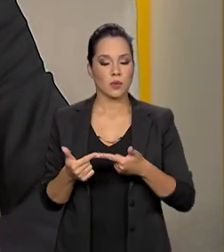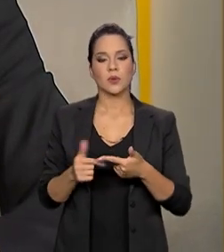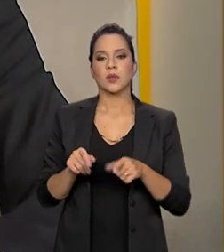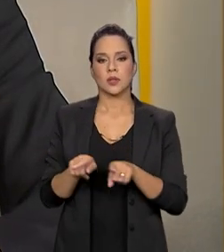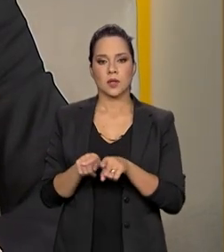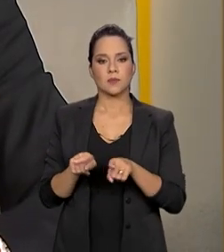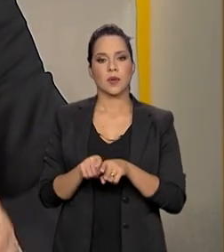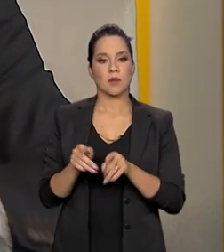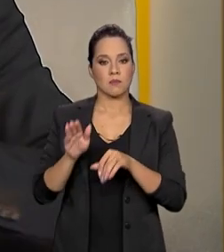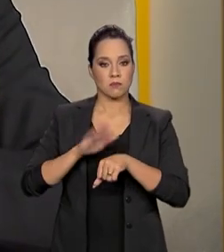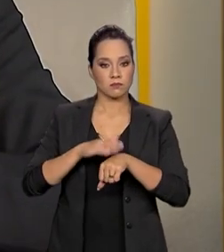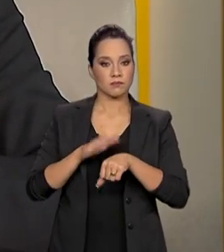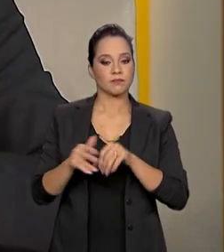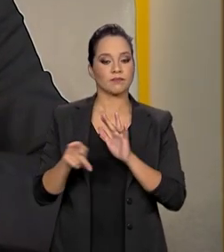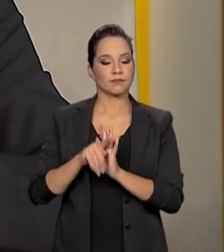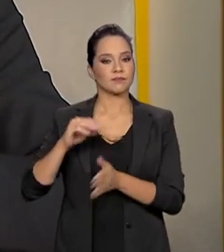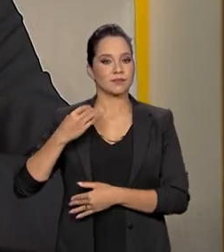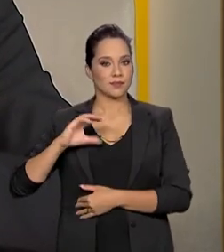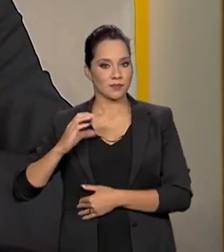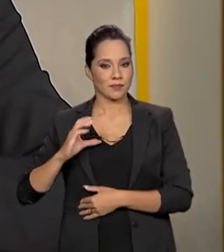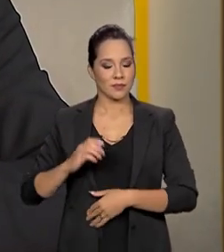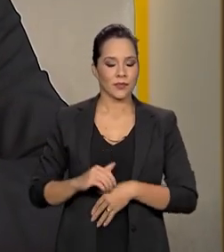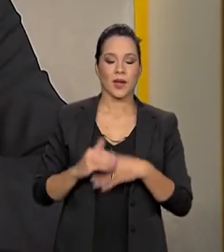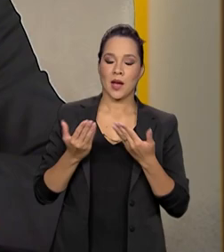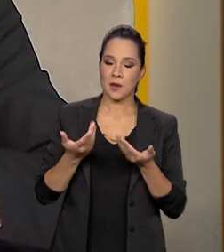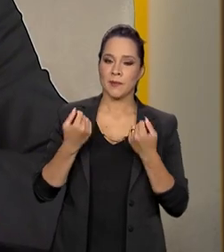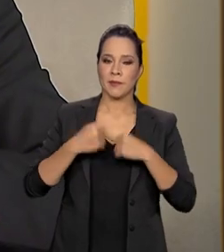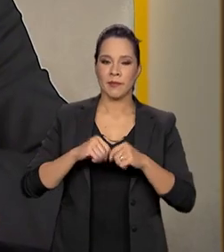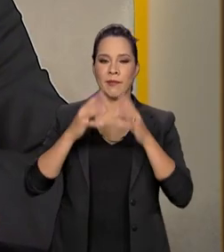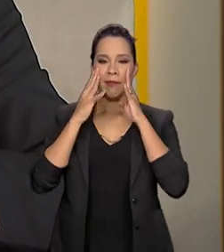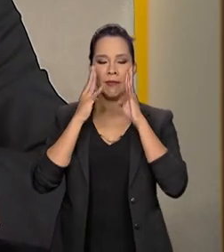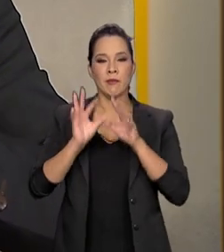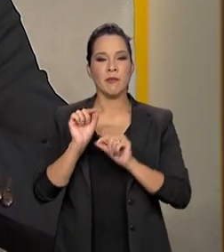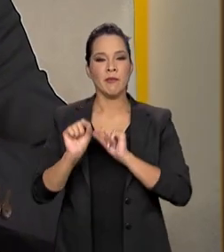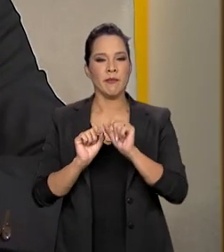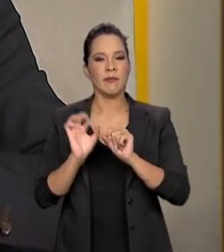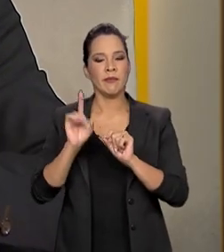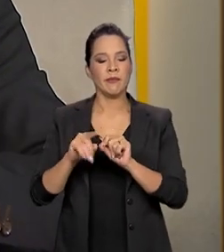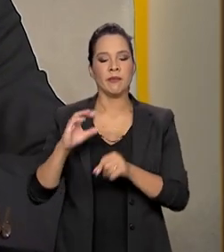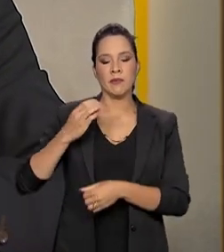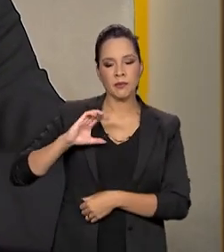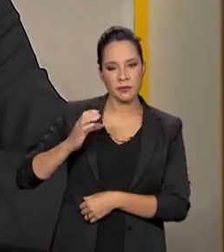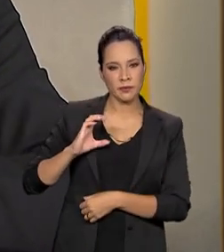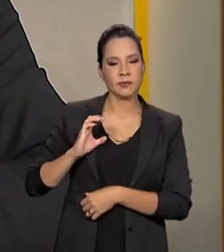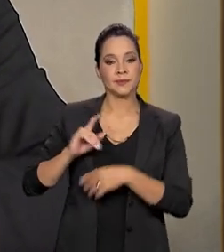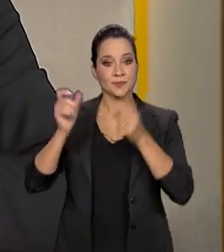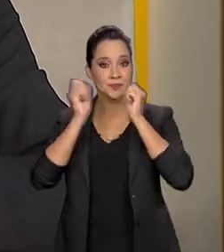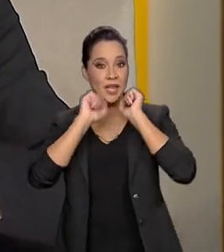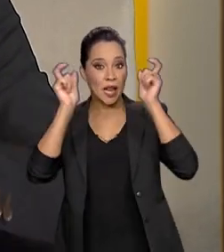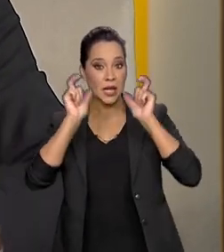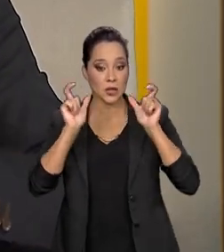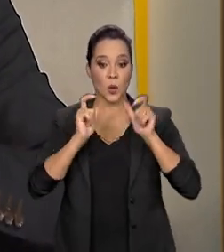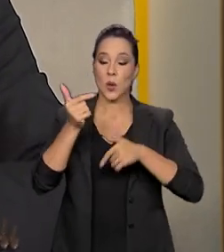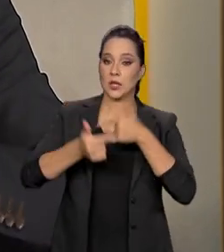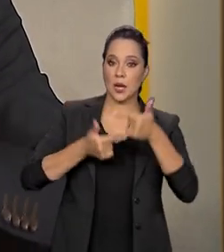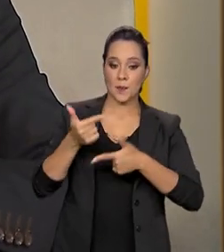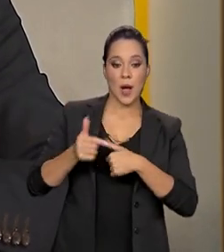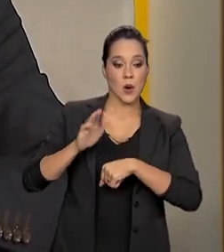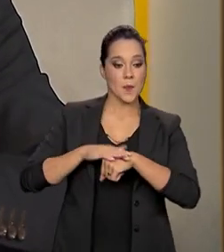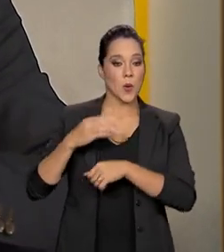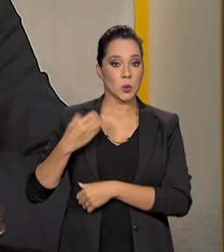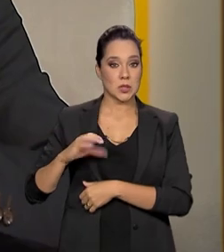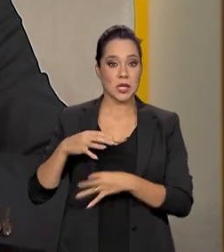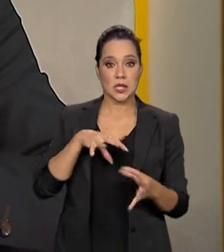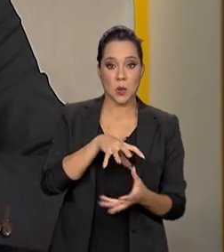também por cientistas e aí eu chamo a atenção que foi a ciência que alertou, foi o trabalho dos cientistas